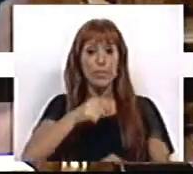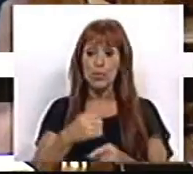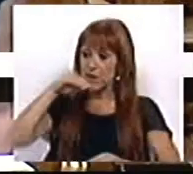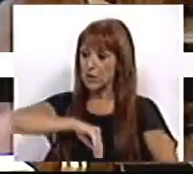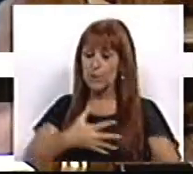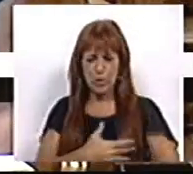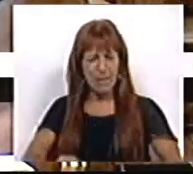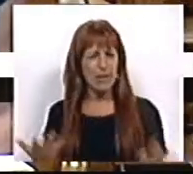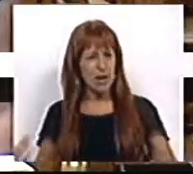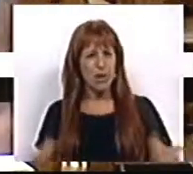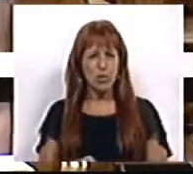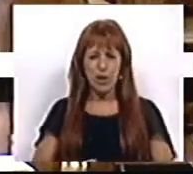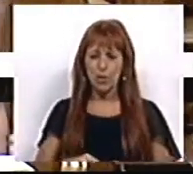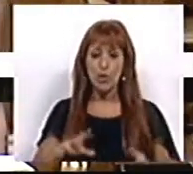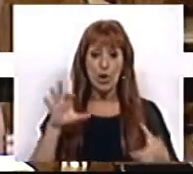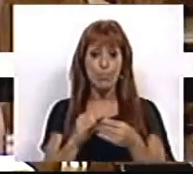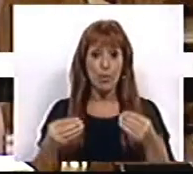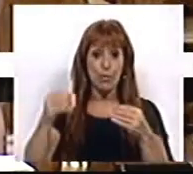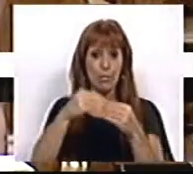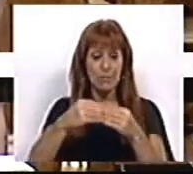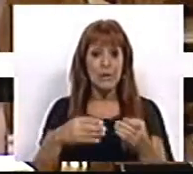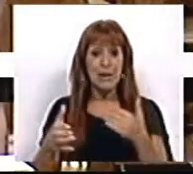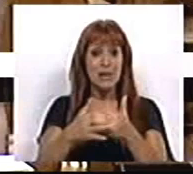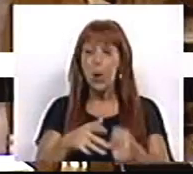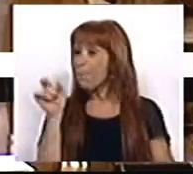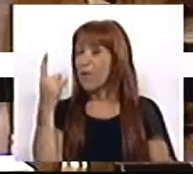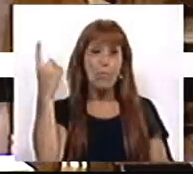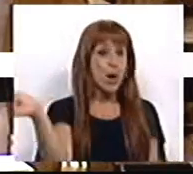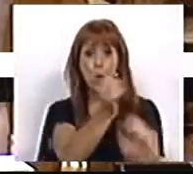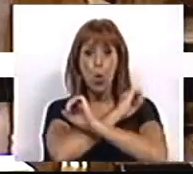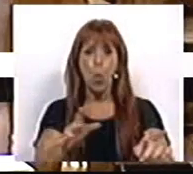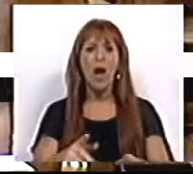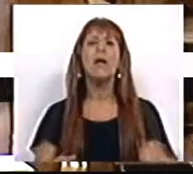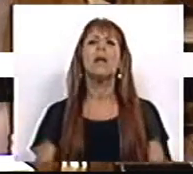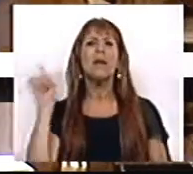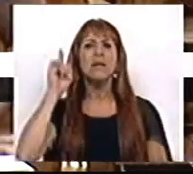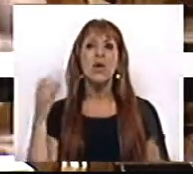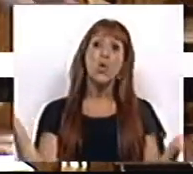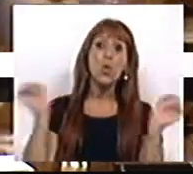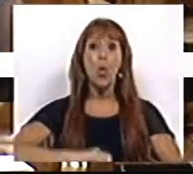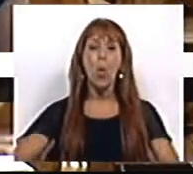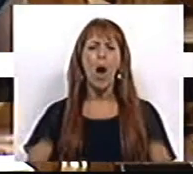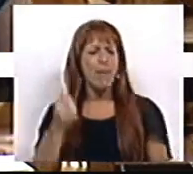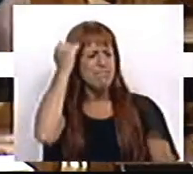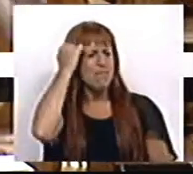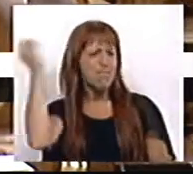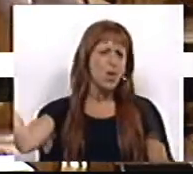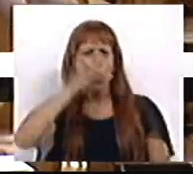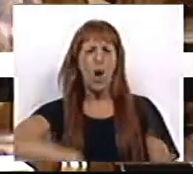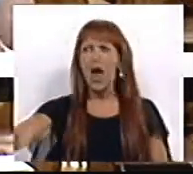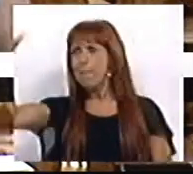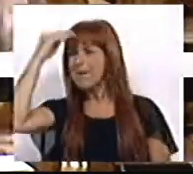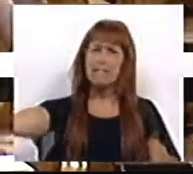o subsídio de desemprego, o complemento solidário para idosos. Não há uma palavra. E sobretudo não há nenhum arrependimento, nenhuma